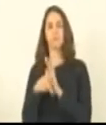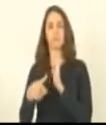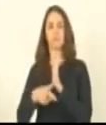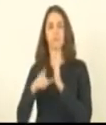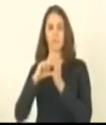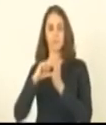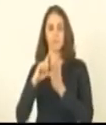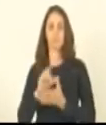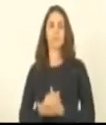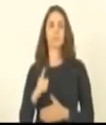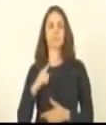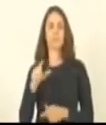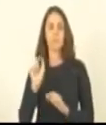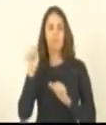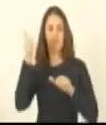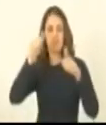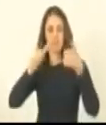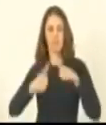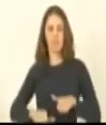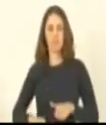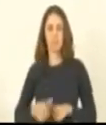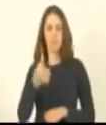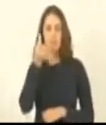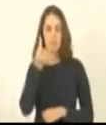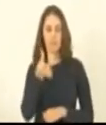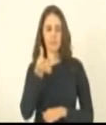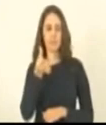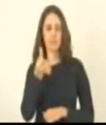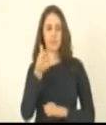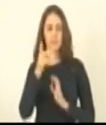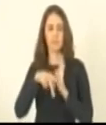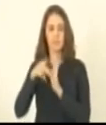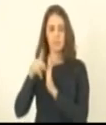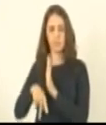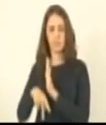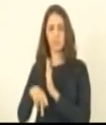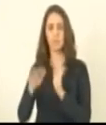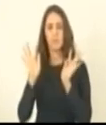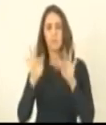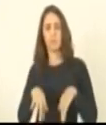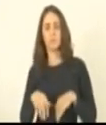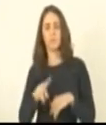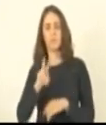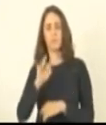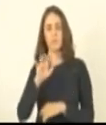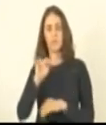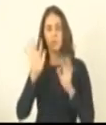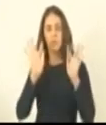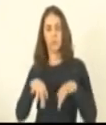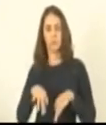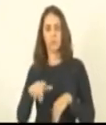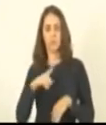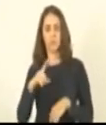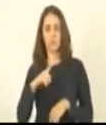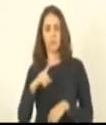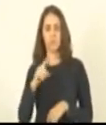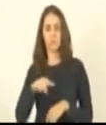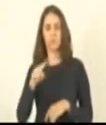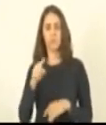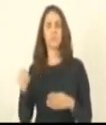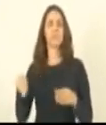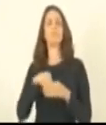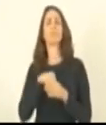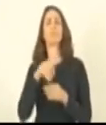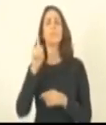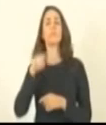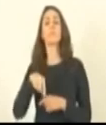foram analisados seis foram montidos e um foi derrubado o veto derrubado trata da inclusão da carreira